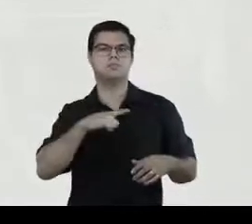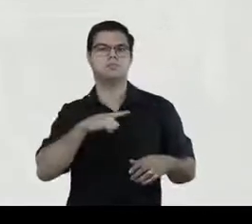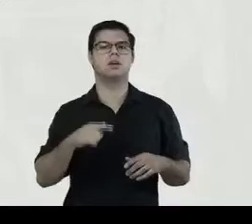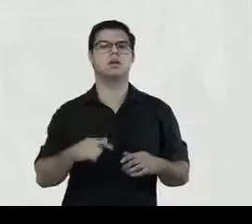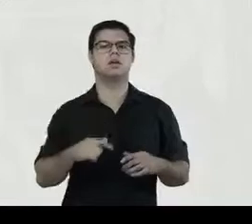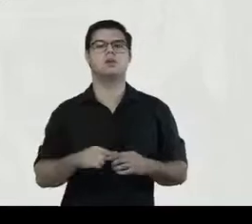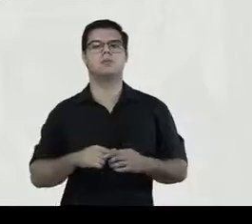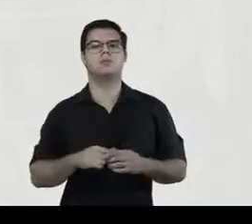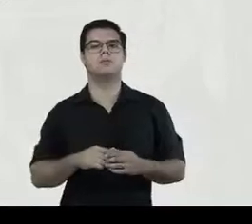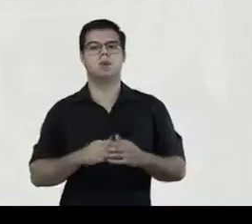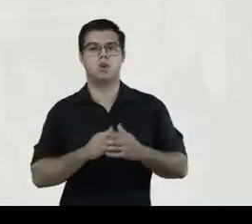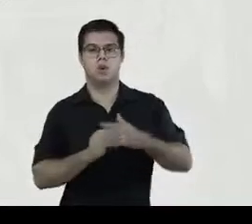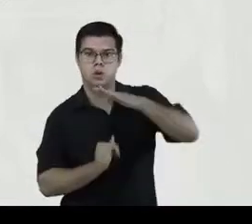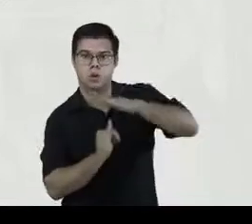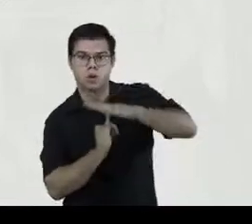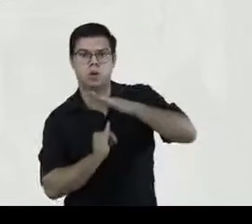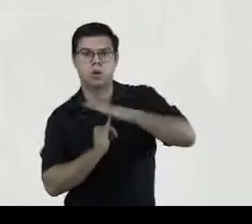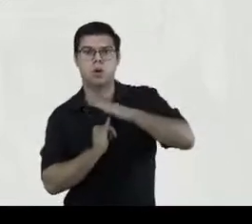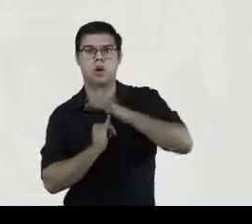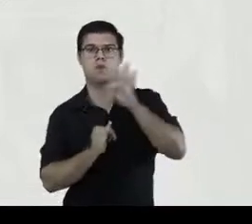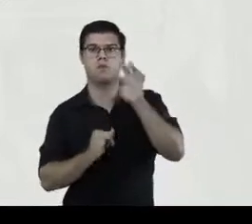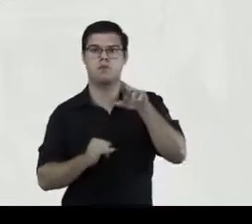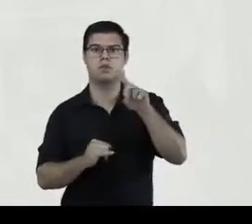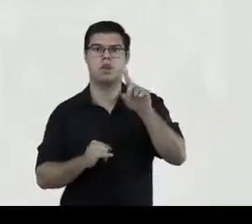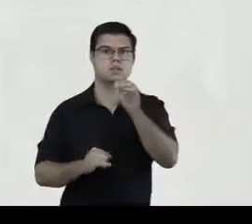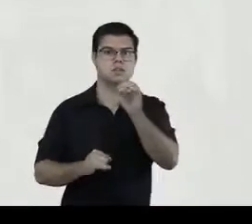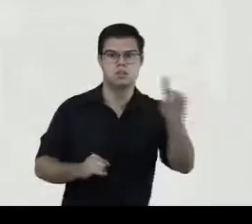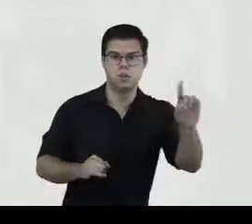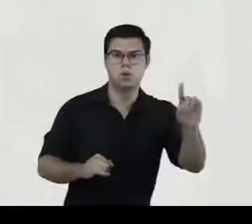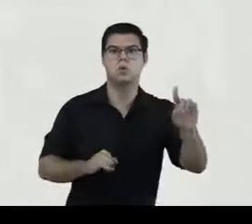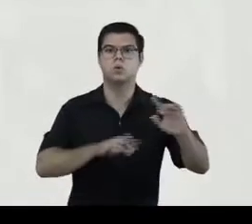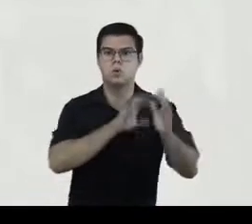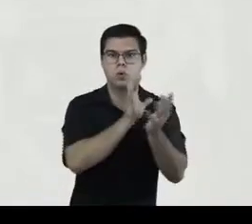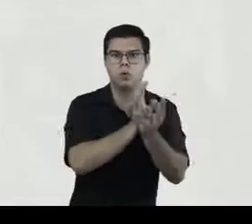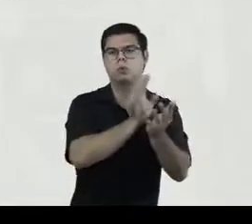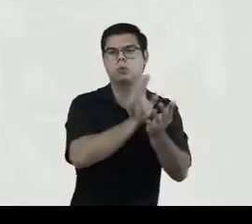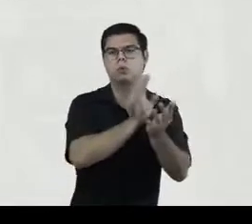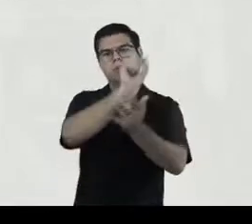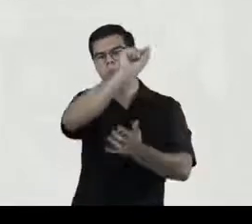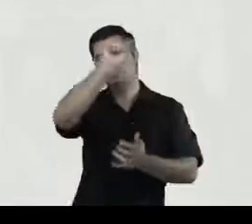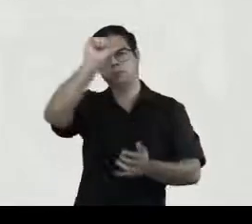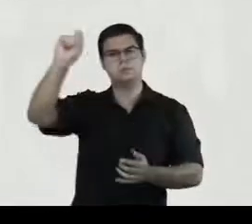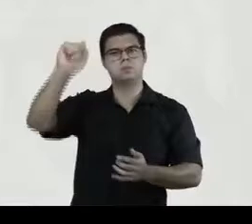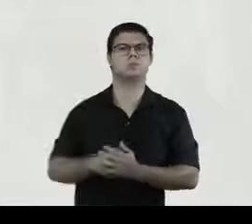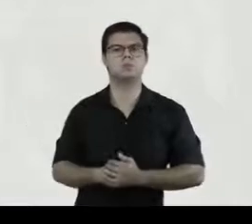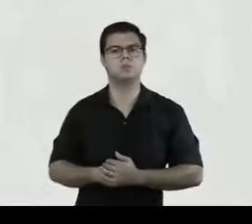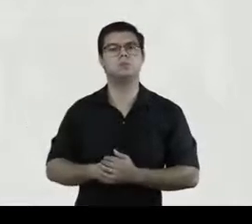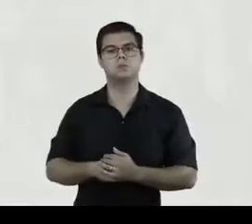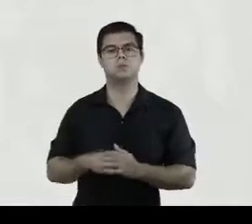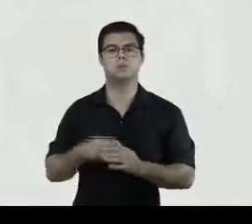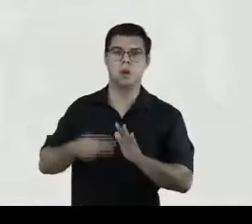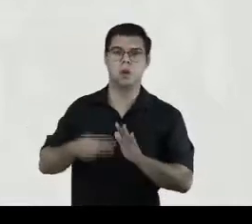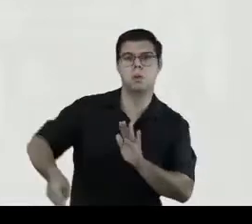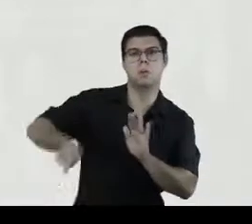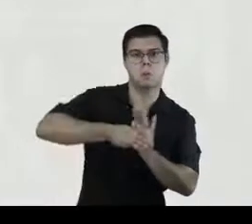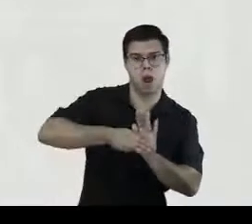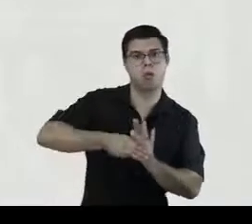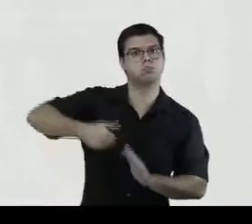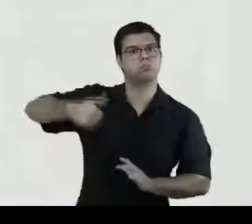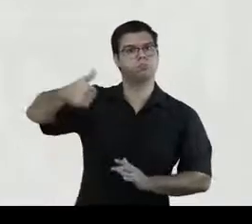Soria e da Fundação Caloche Gubelkian. É ex-membro titular do Comitê